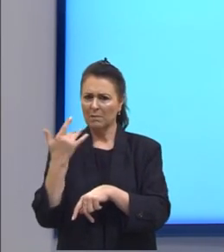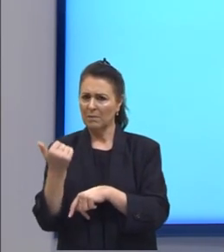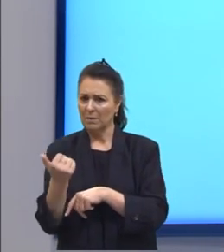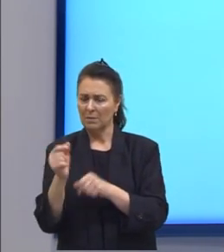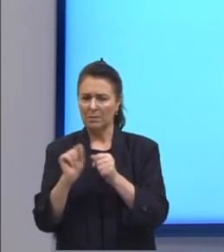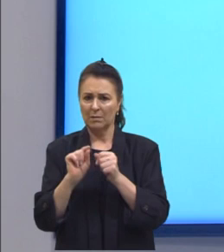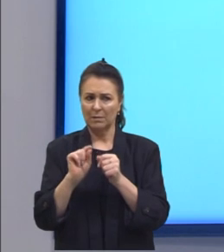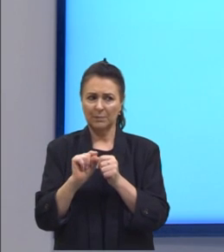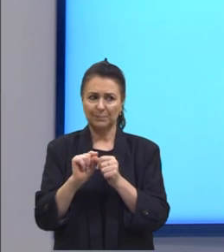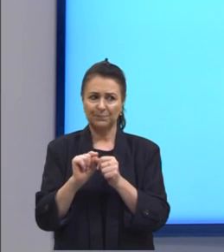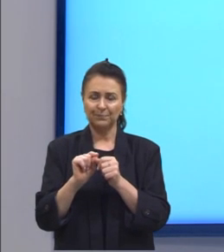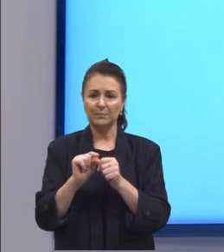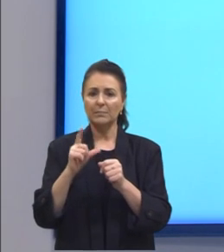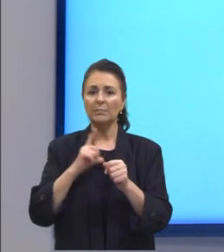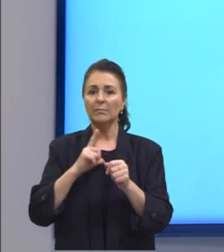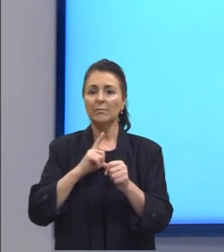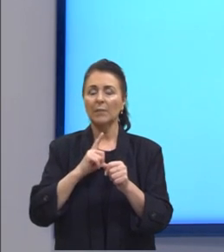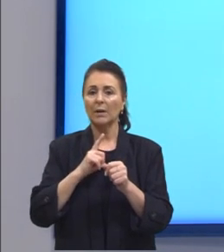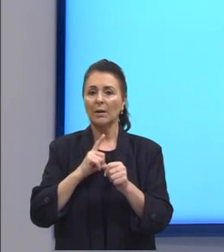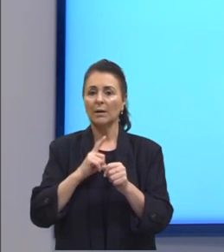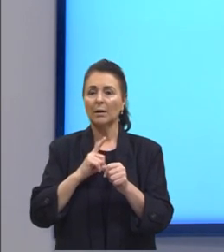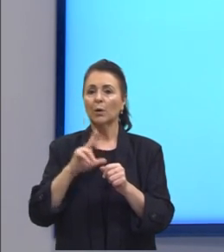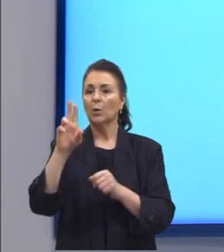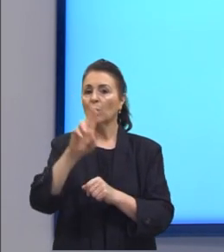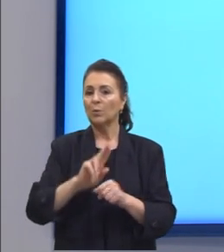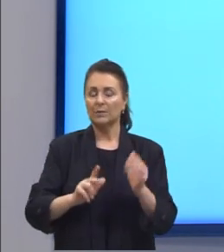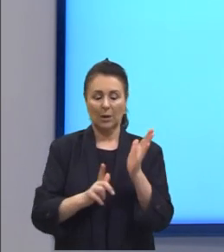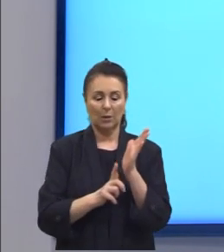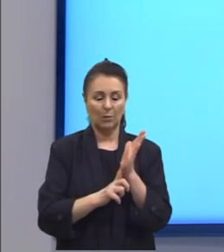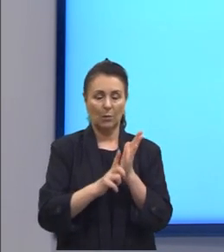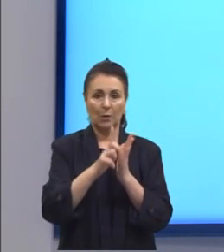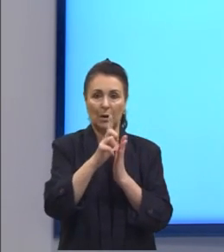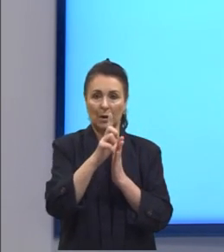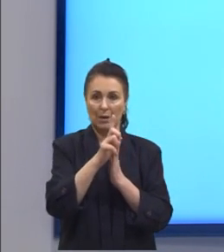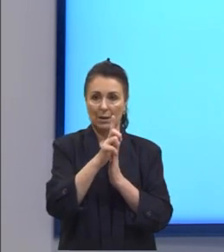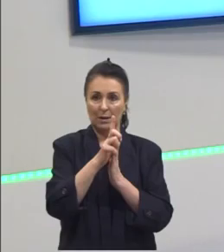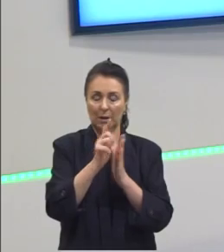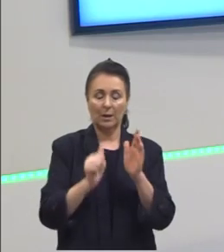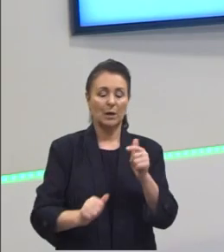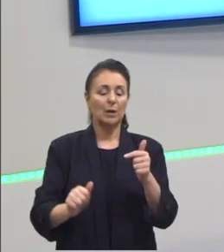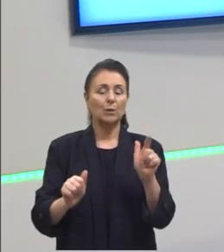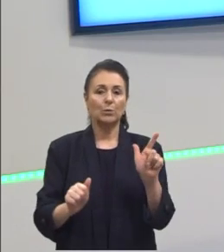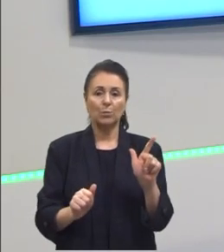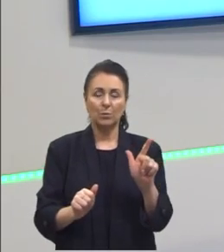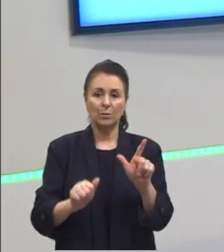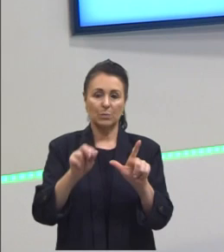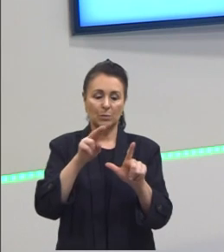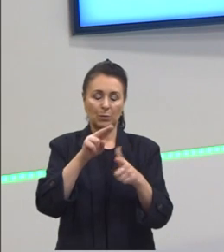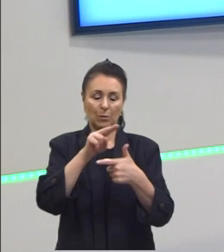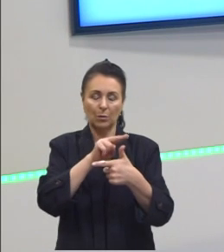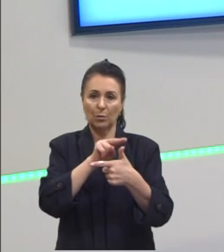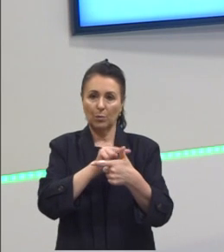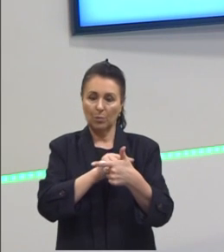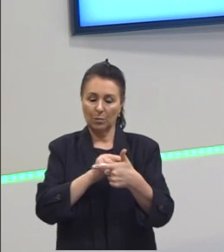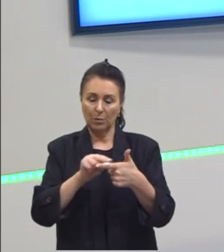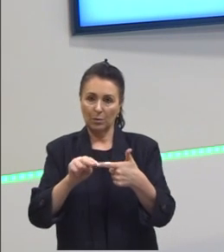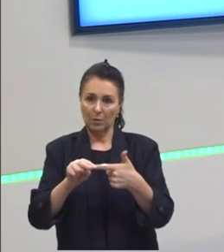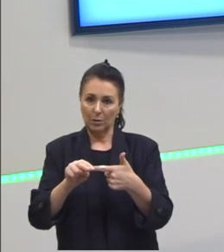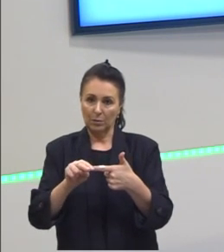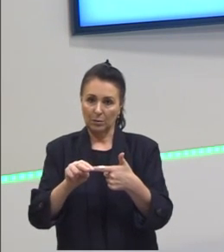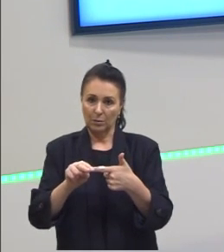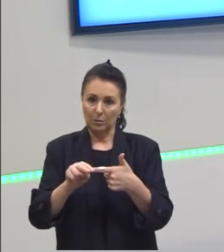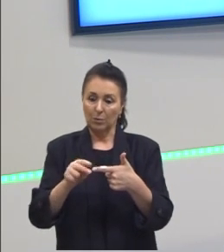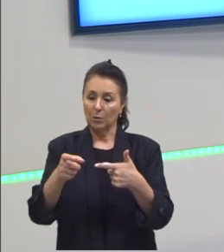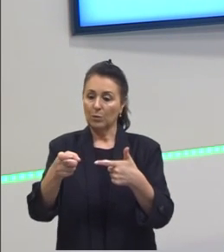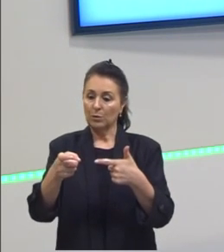trago para vocês aqui a opção então aplicando a lei dos cossenos então nós temos que a medida de X